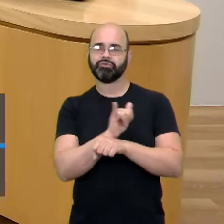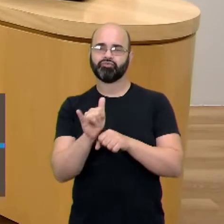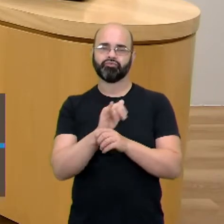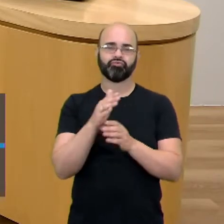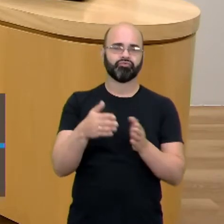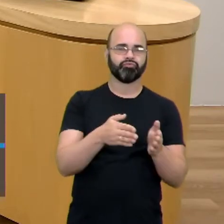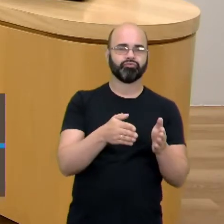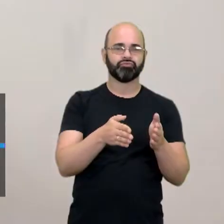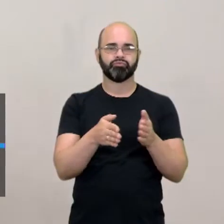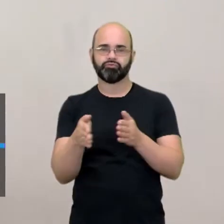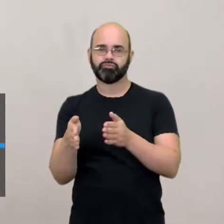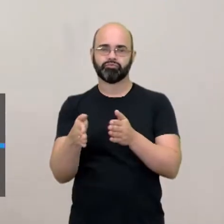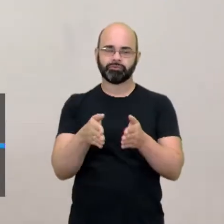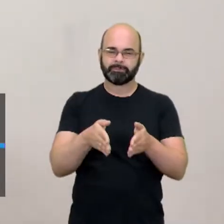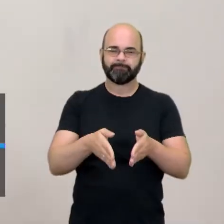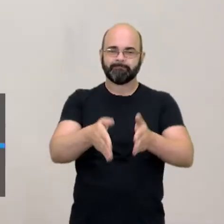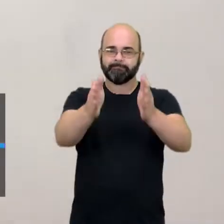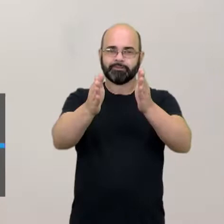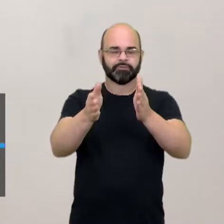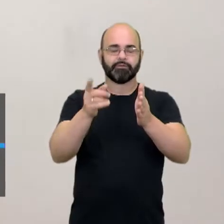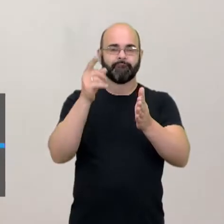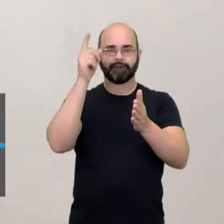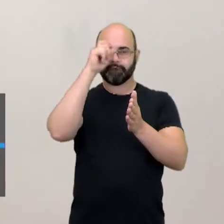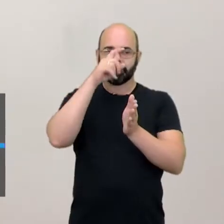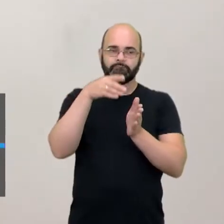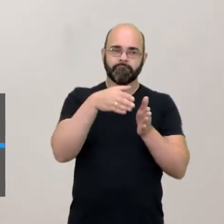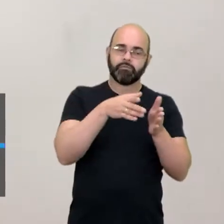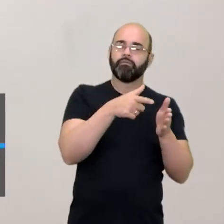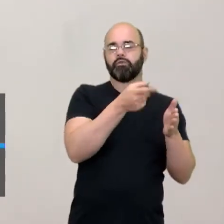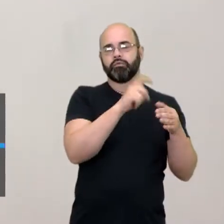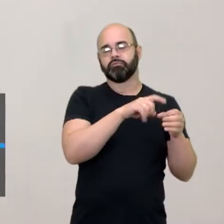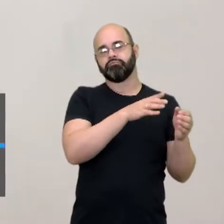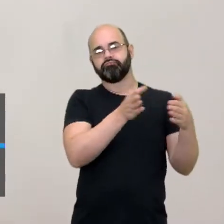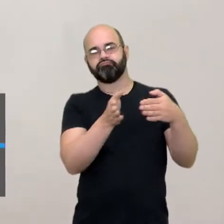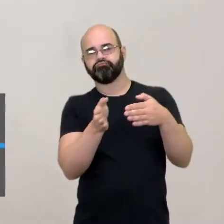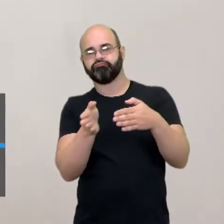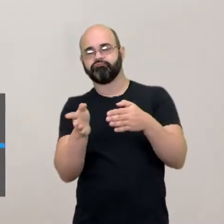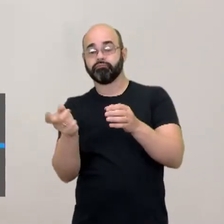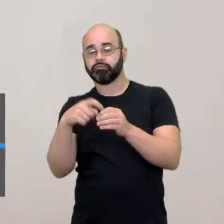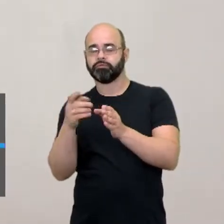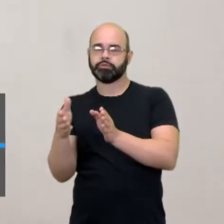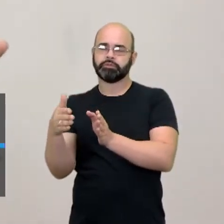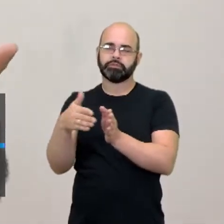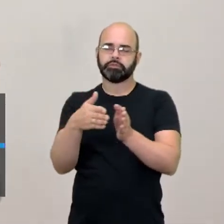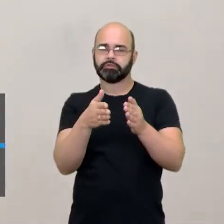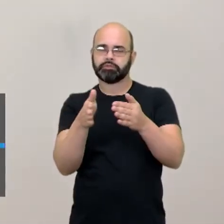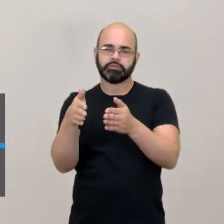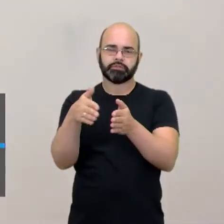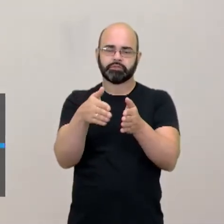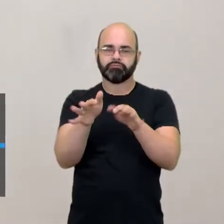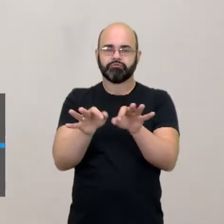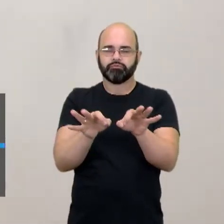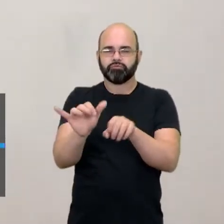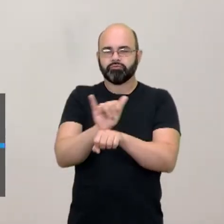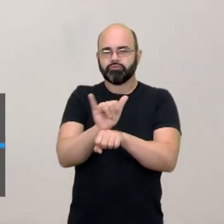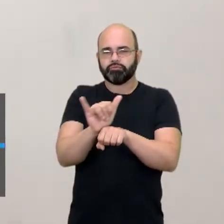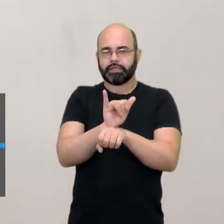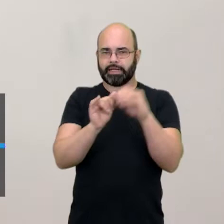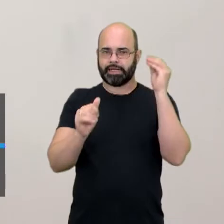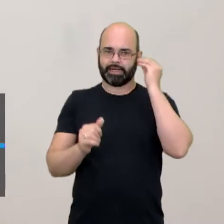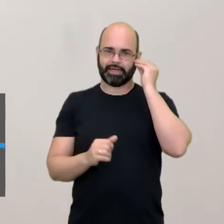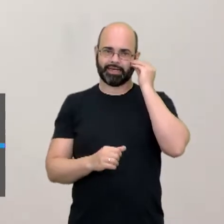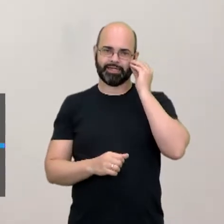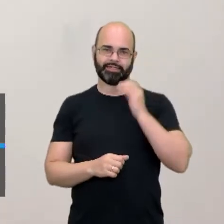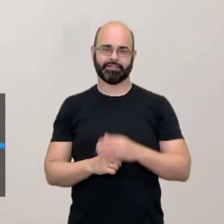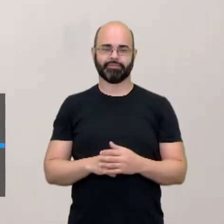Mas veja bem, a gente não pode perder aqui uma espécie de plataforma desse trabalho todo, que é